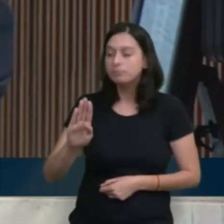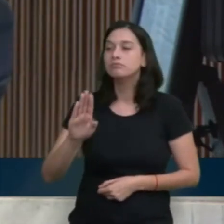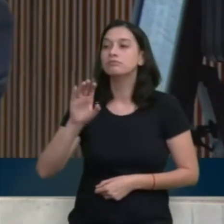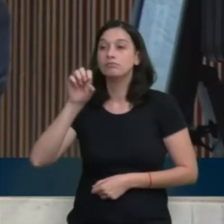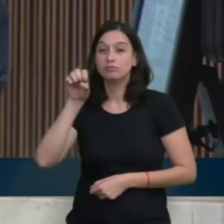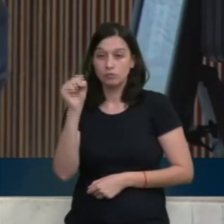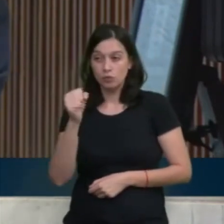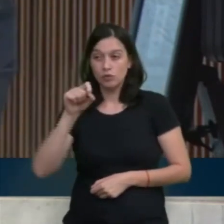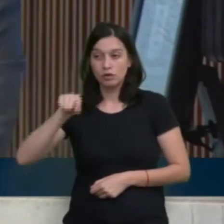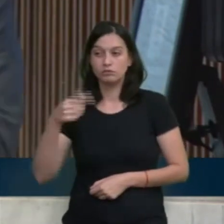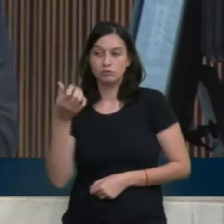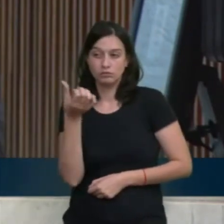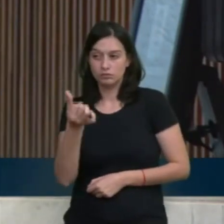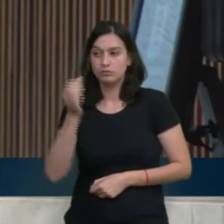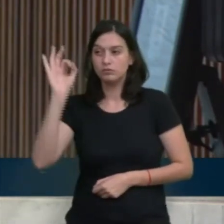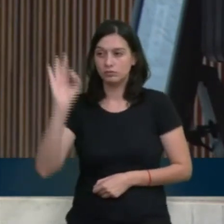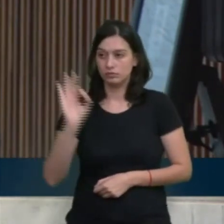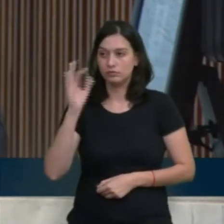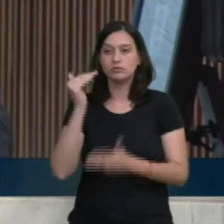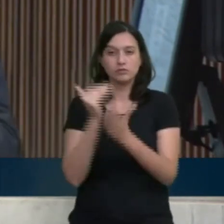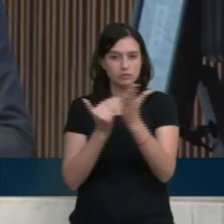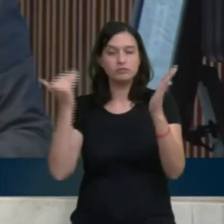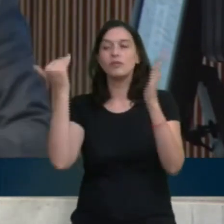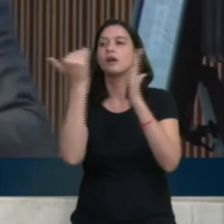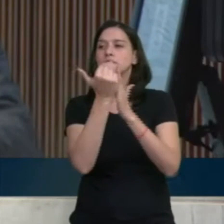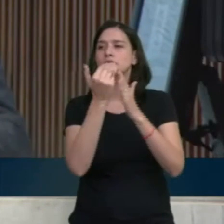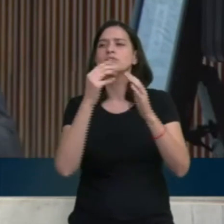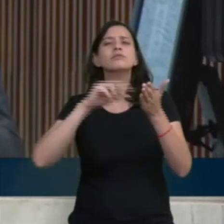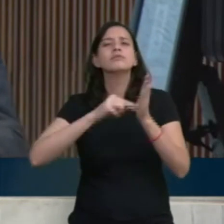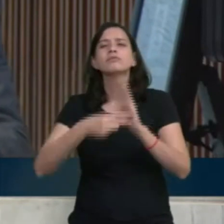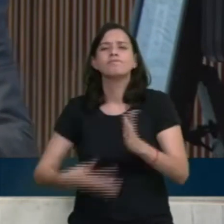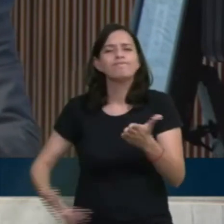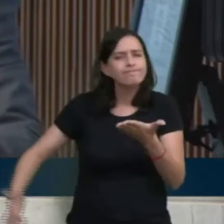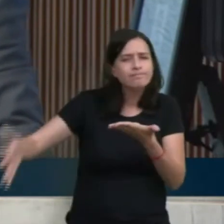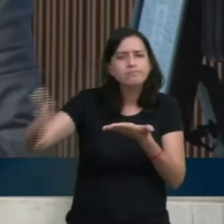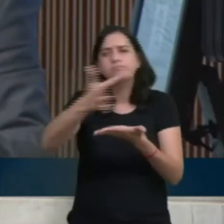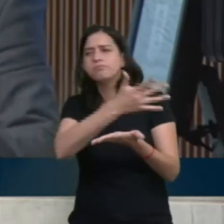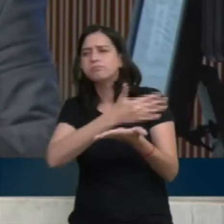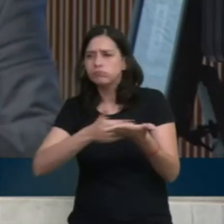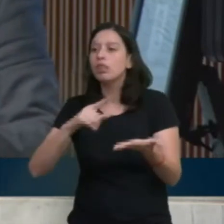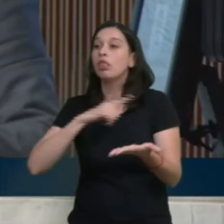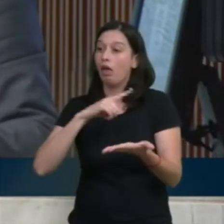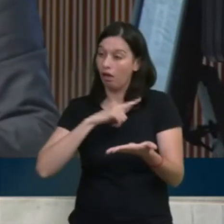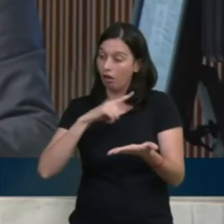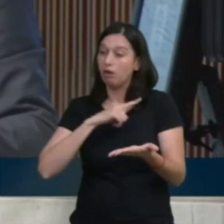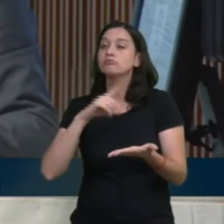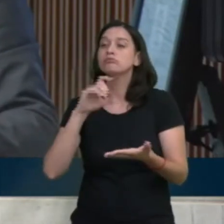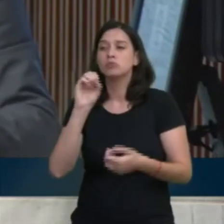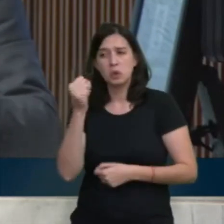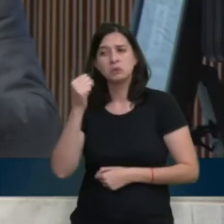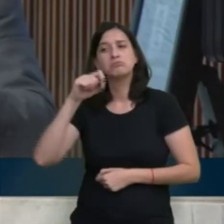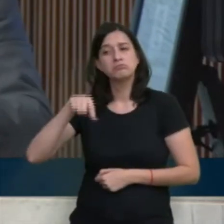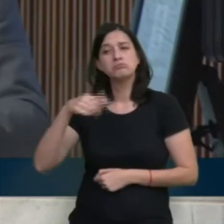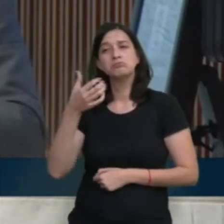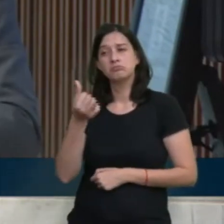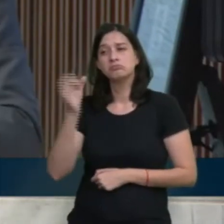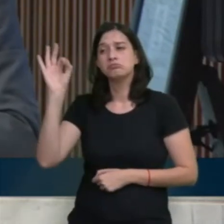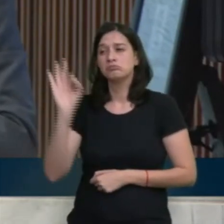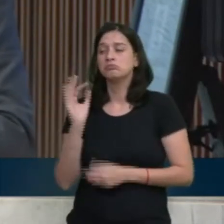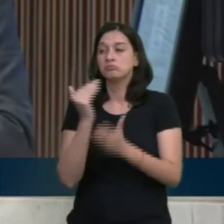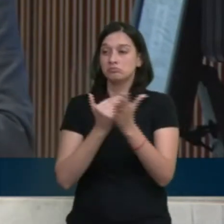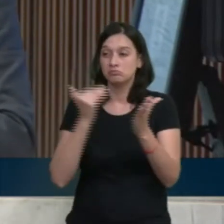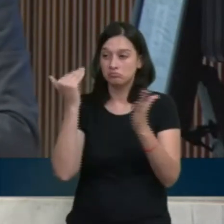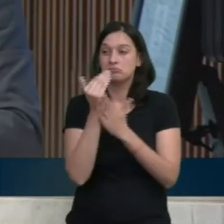,6%, obviamente a arrecadação cresce no mínimo a 8,6%. Ou seja, vai se